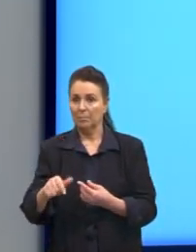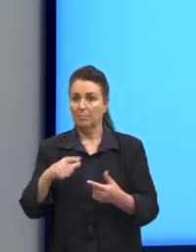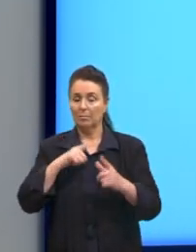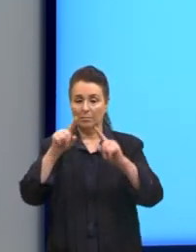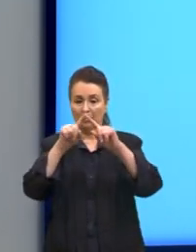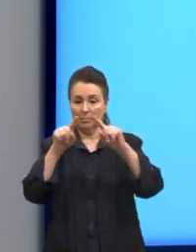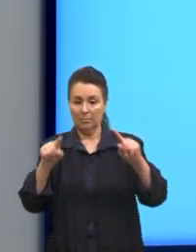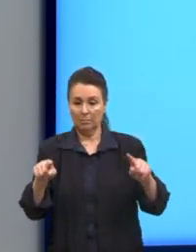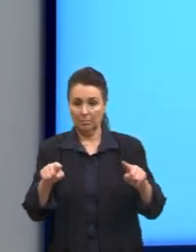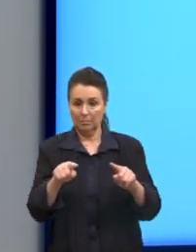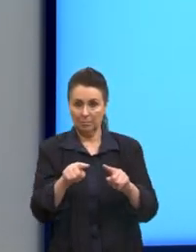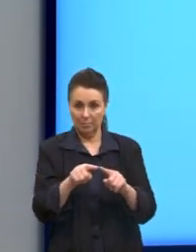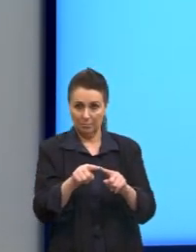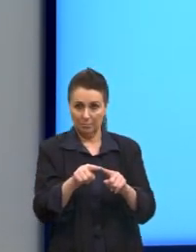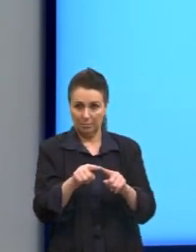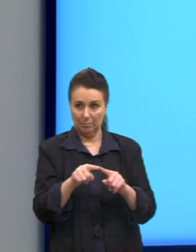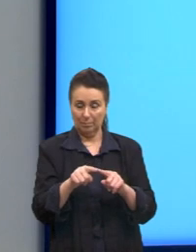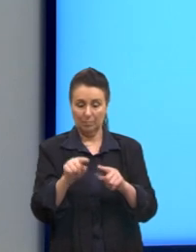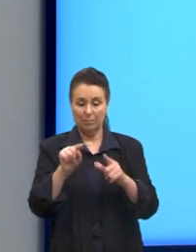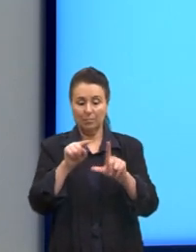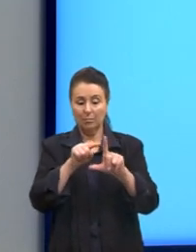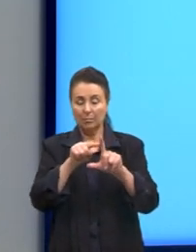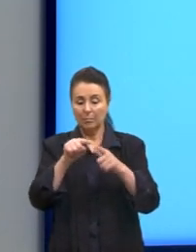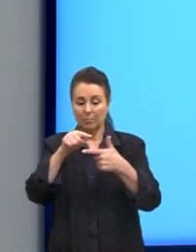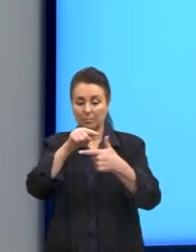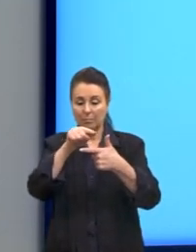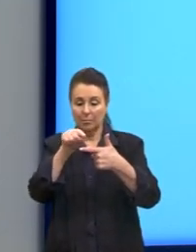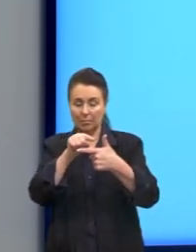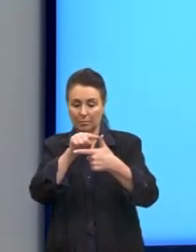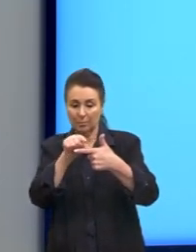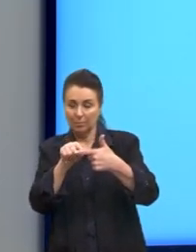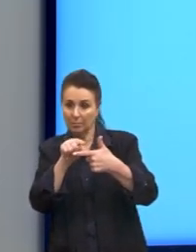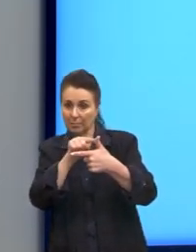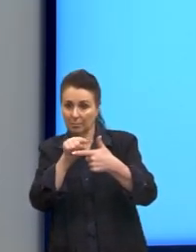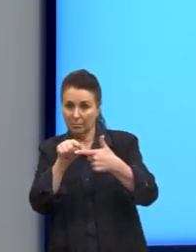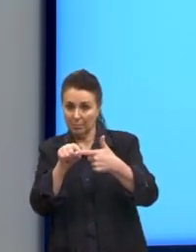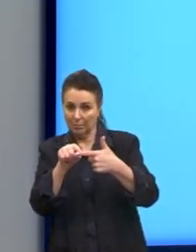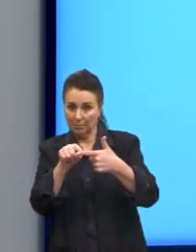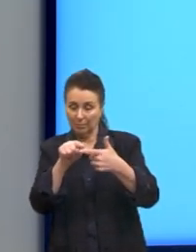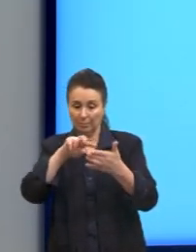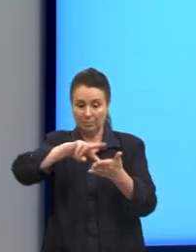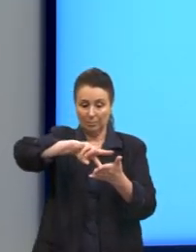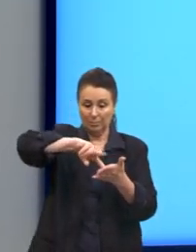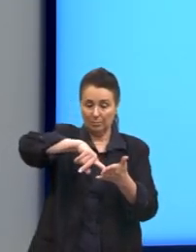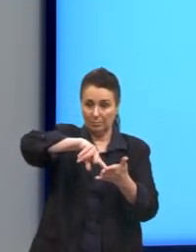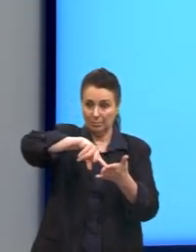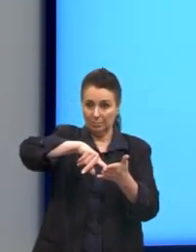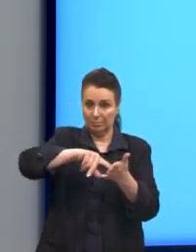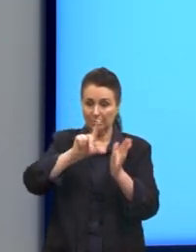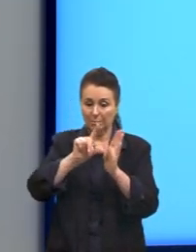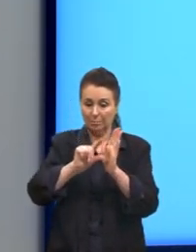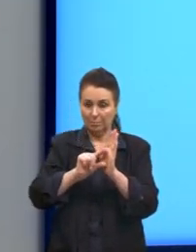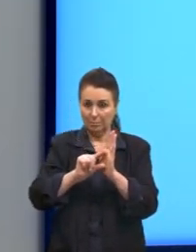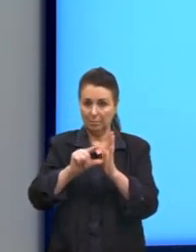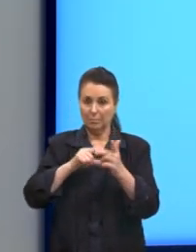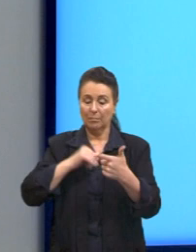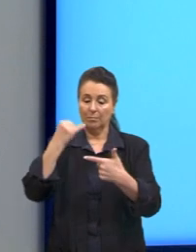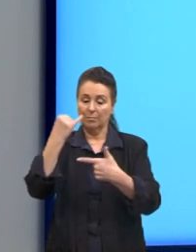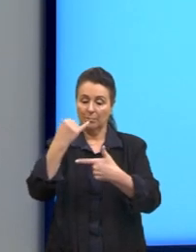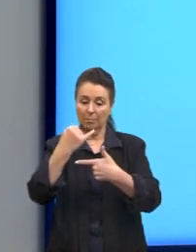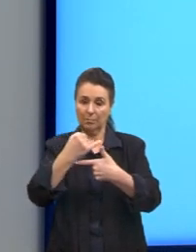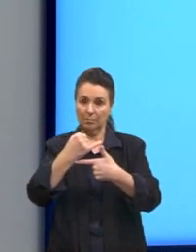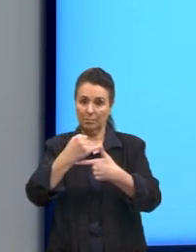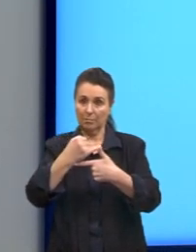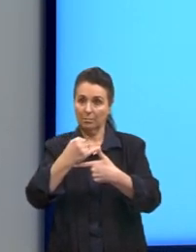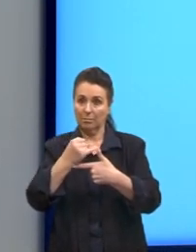triângulo menorzinho, que era aquele que envolvia a circunferência menor, vai ter hipotenusa, sendo K,